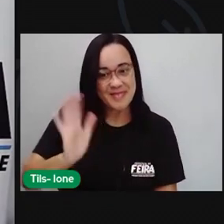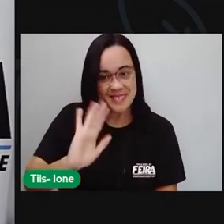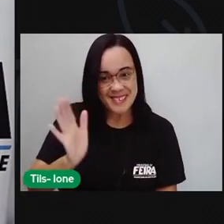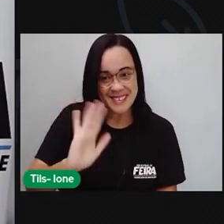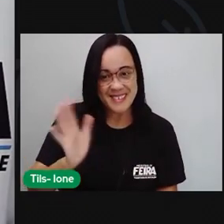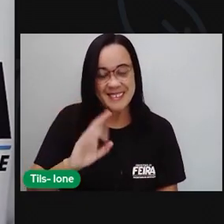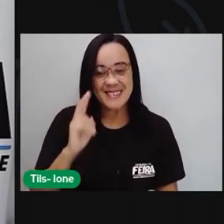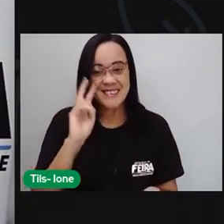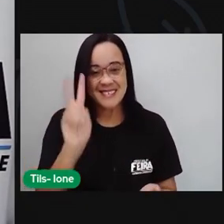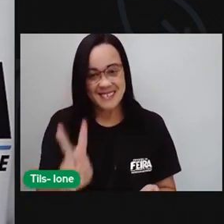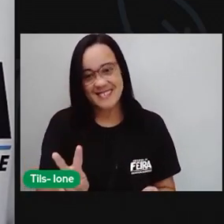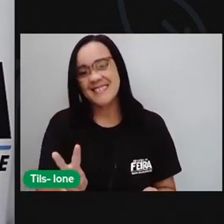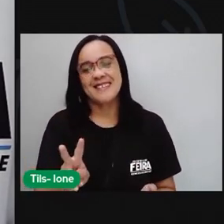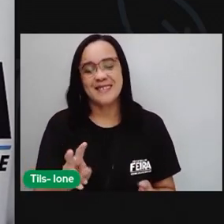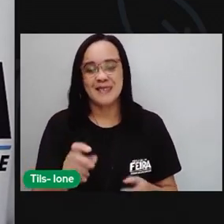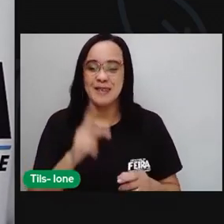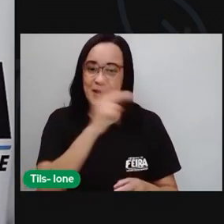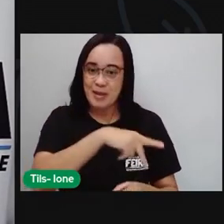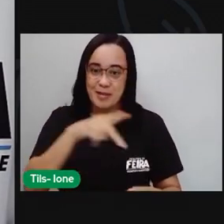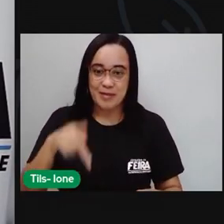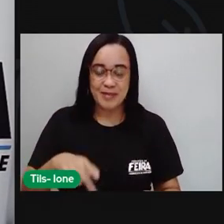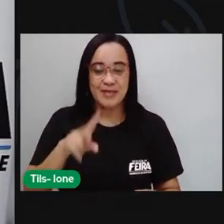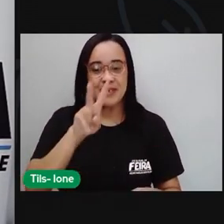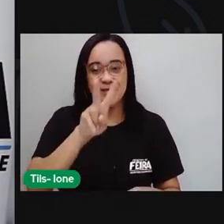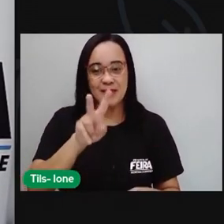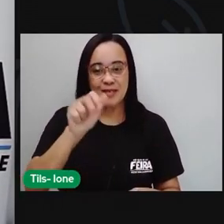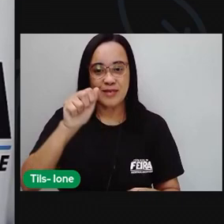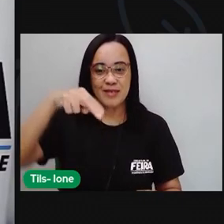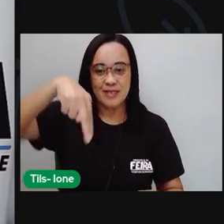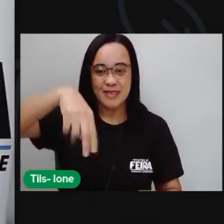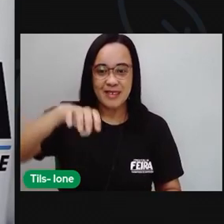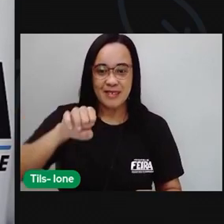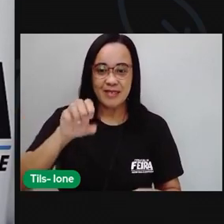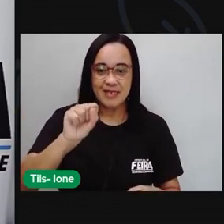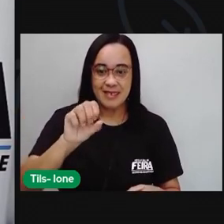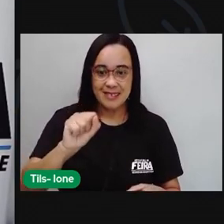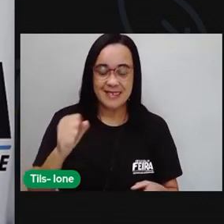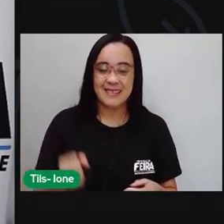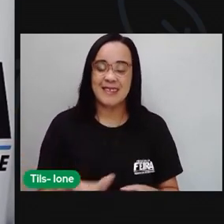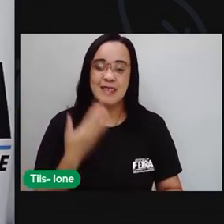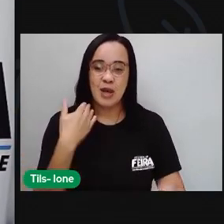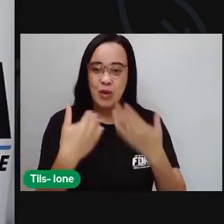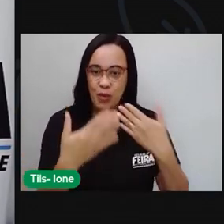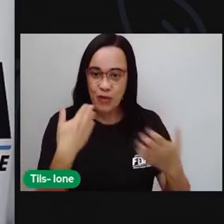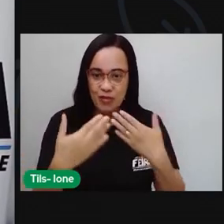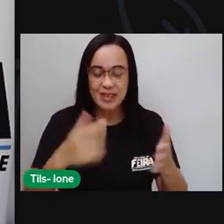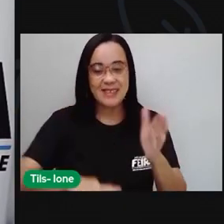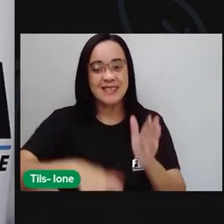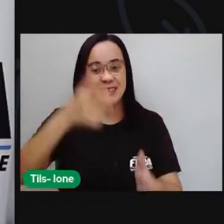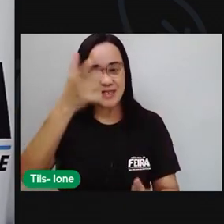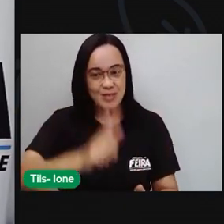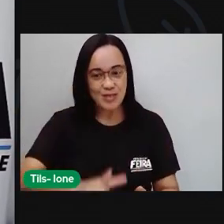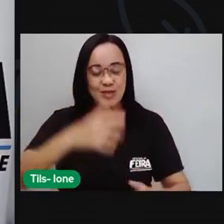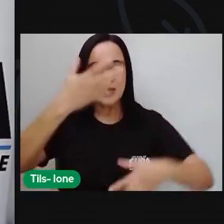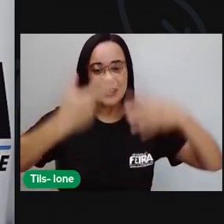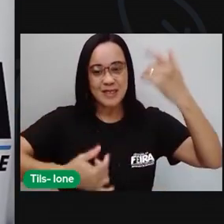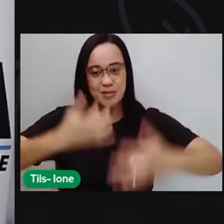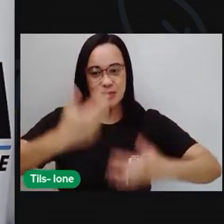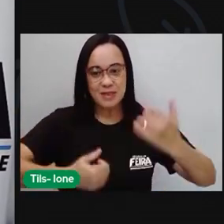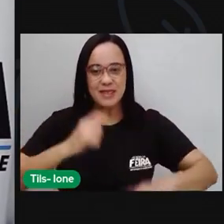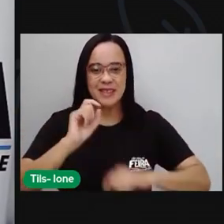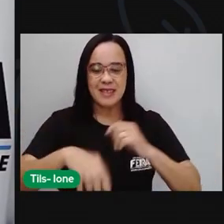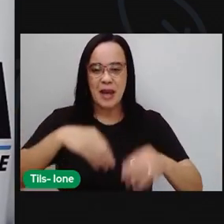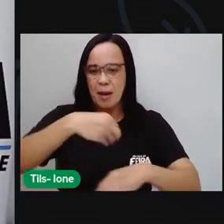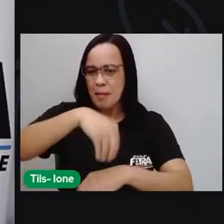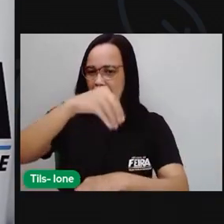olha só, a prova Anessa está aqui para mais uma vez conversar com vocês, mais uma vez aí explicar, passar